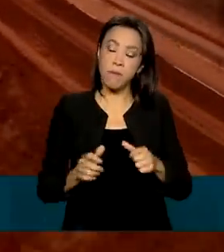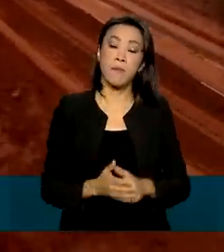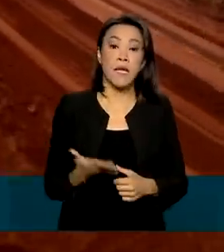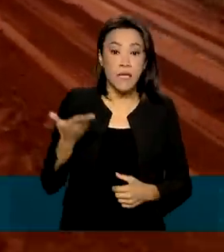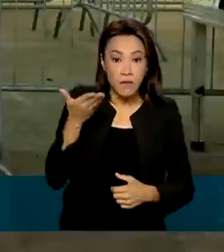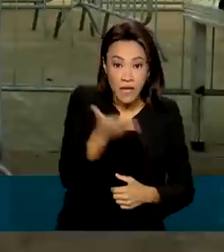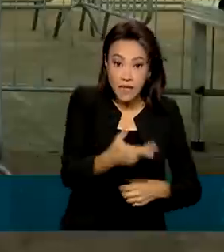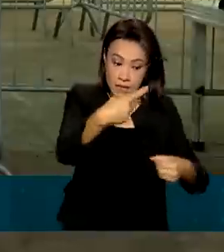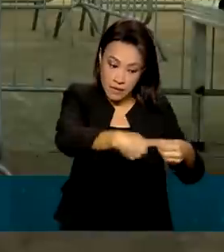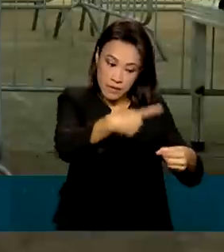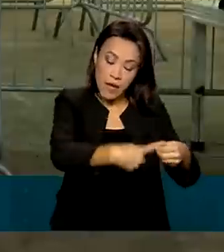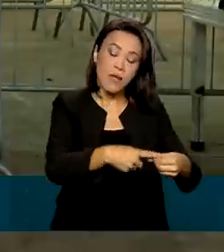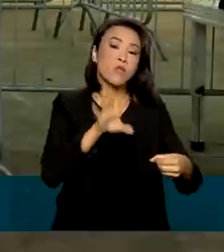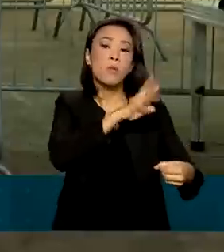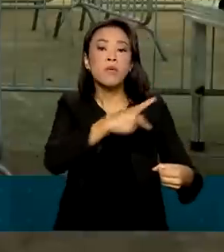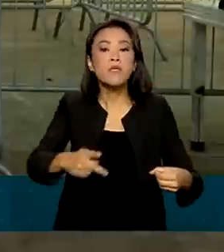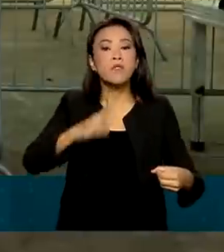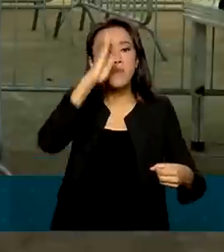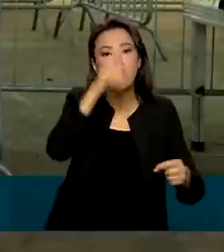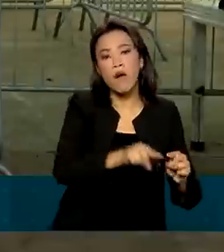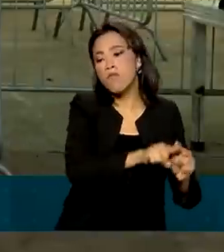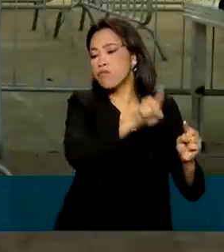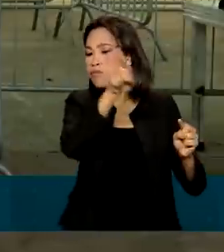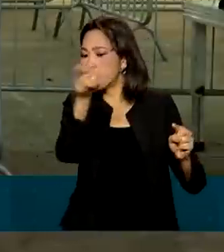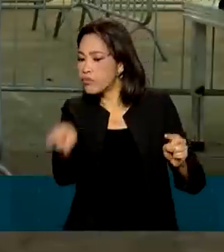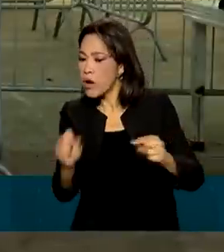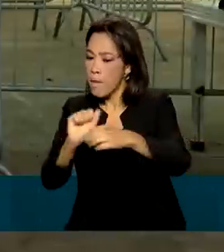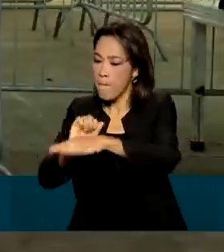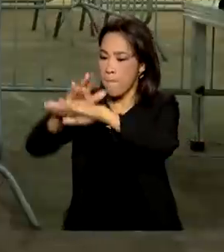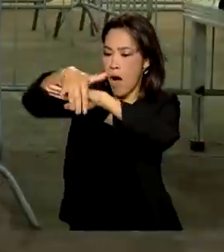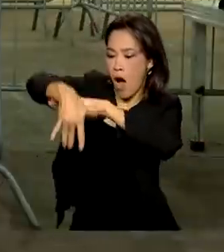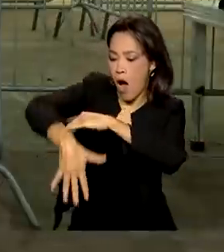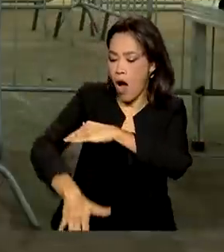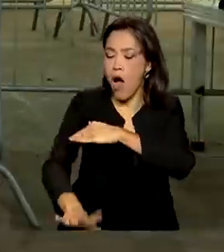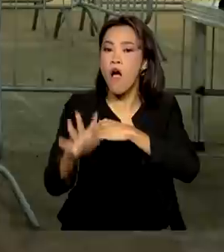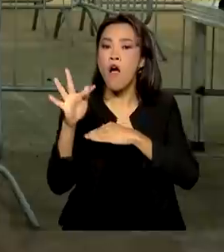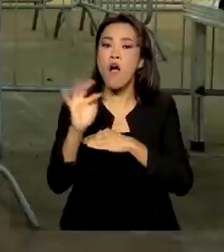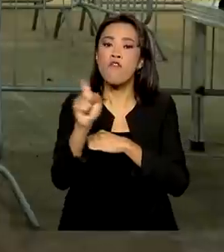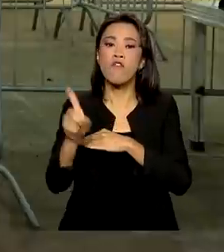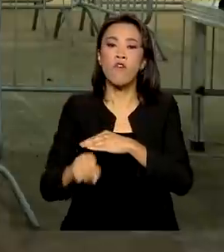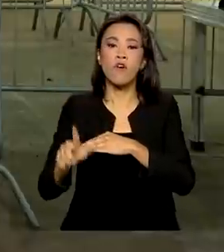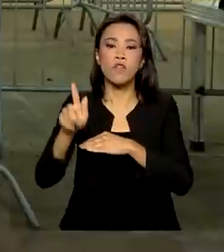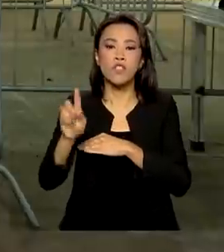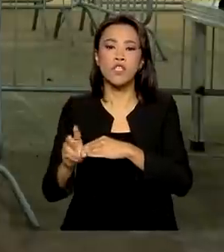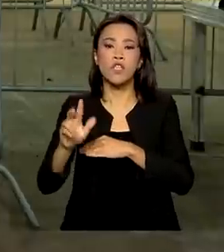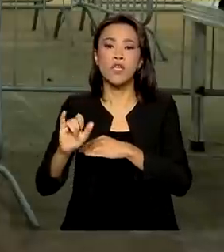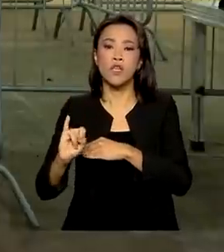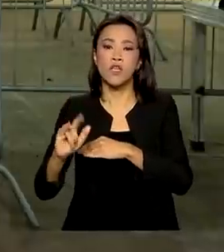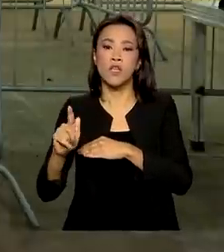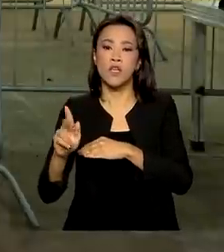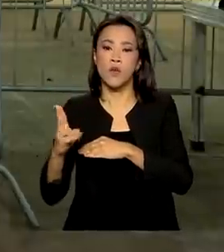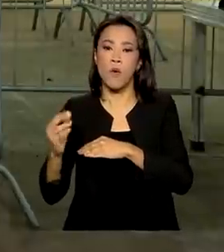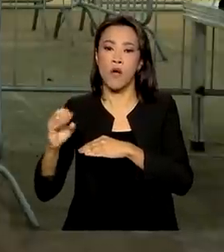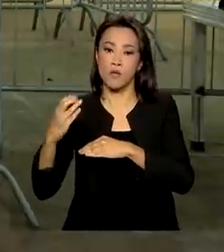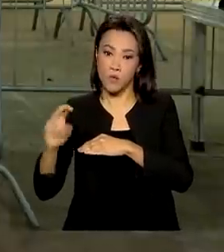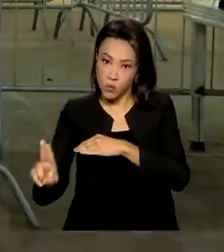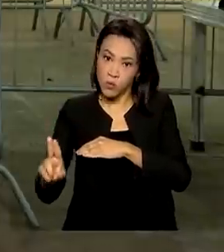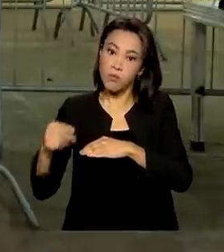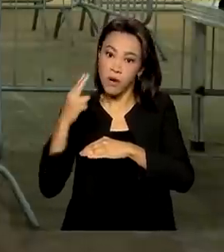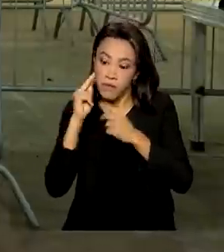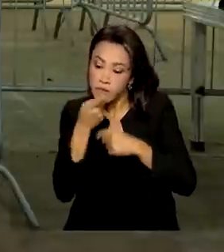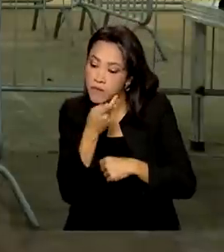presidente Jair Bolsonaro, segue para Foz do Iguaçu, onde visita as obras da Ponte de Integração Brasil